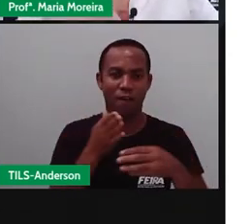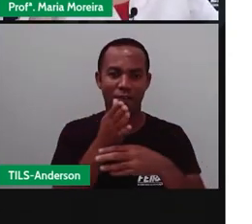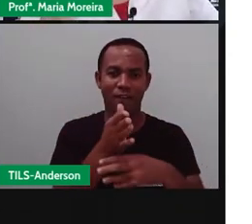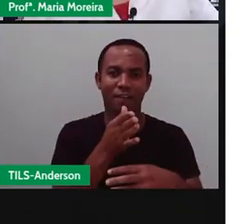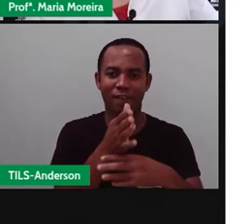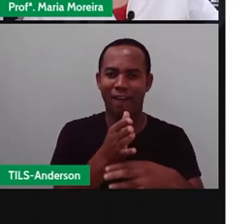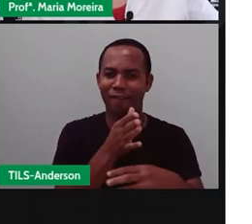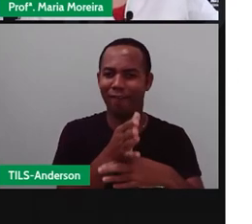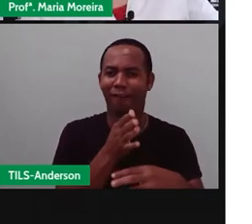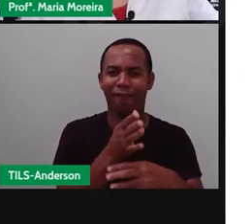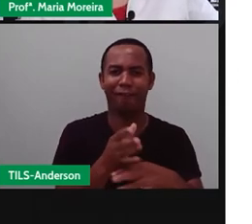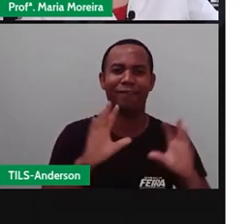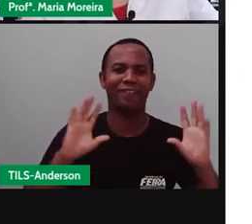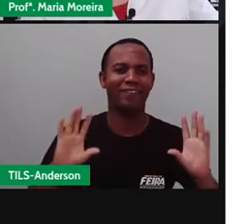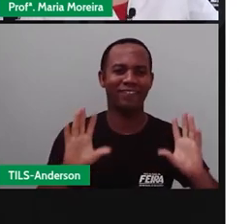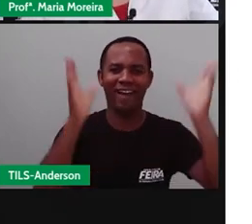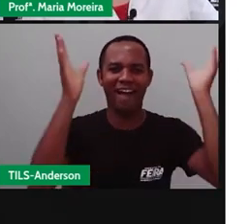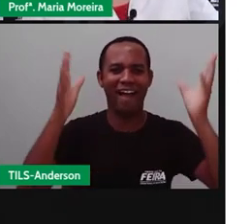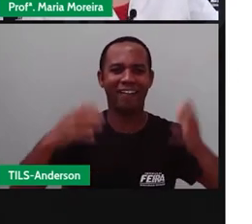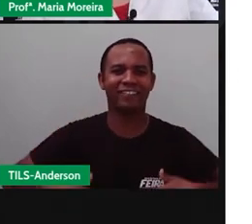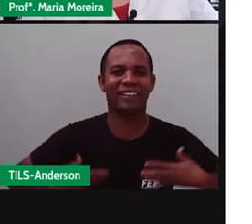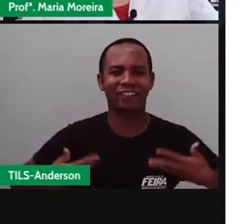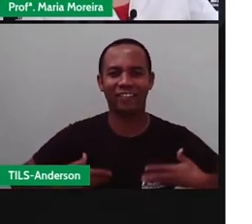passam aí várias vezes na TV, né?